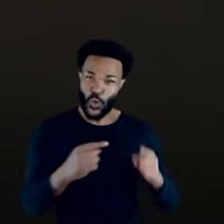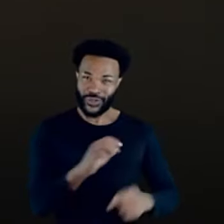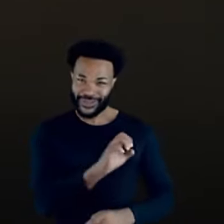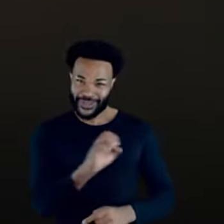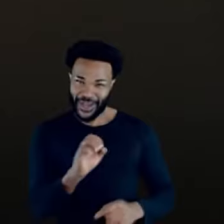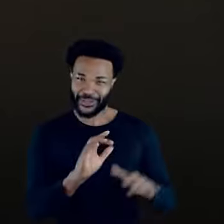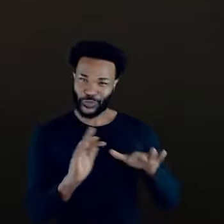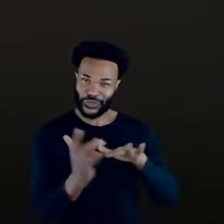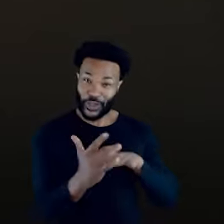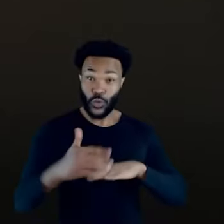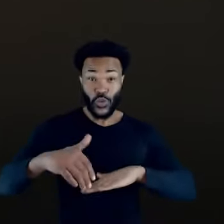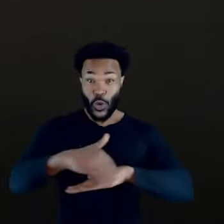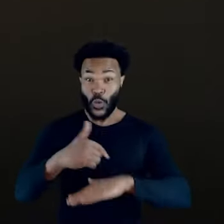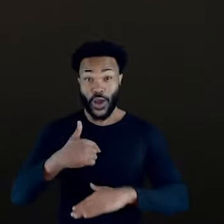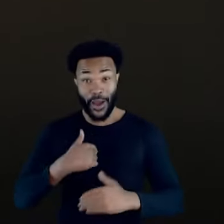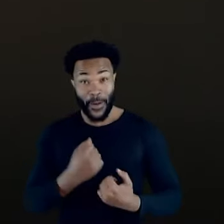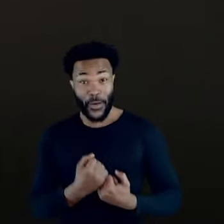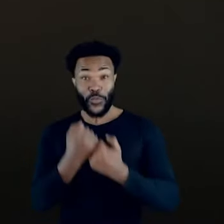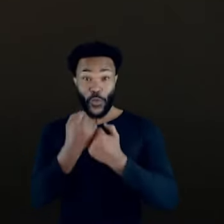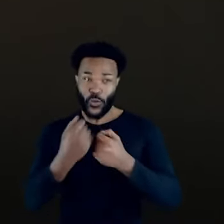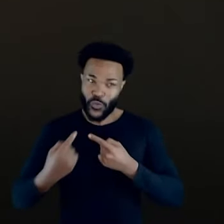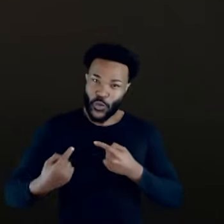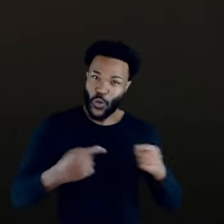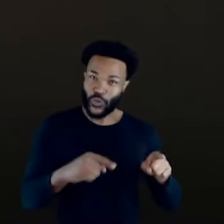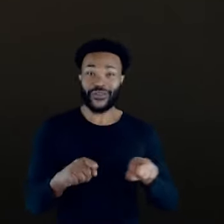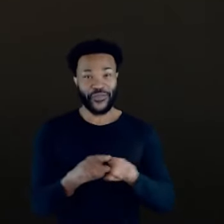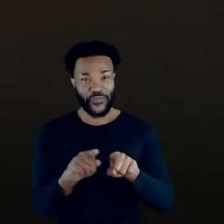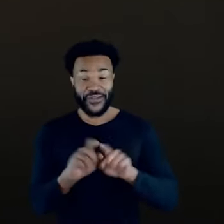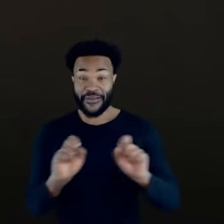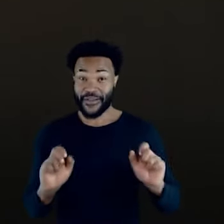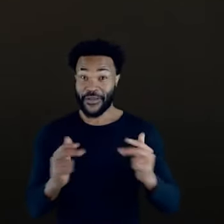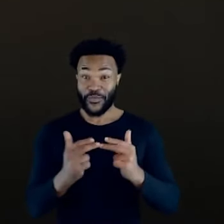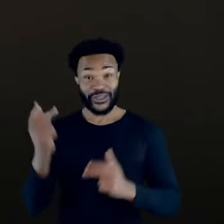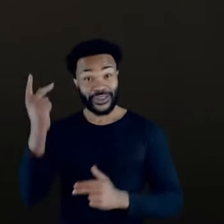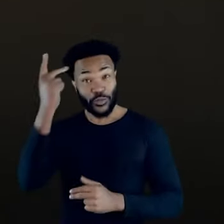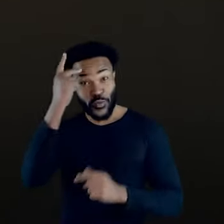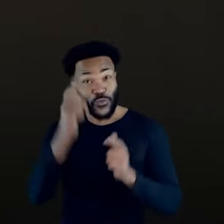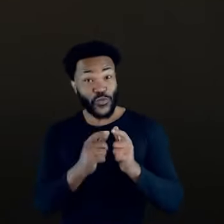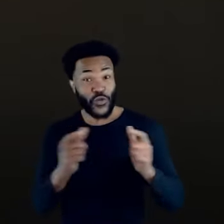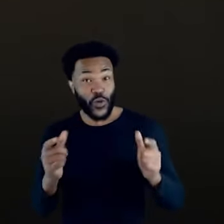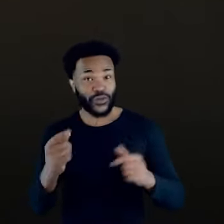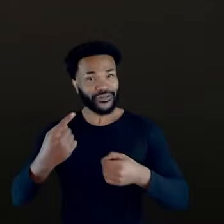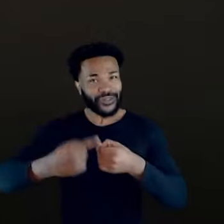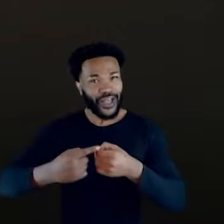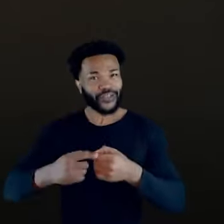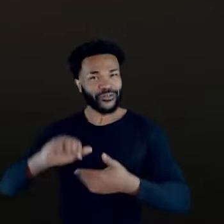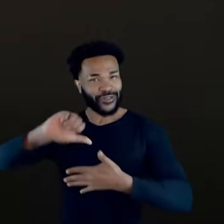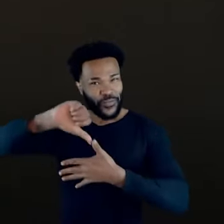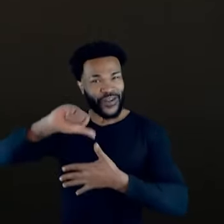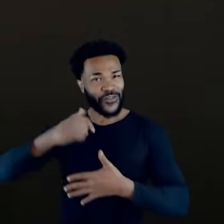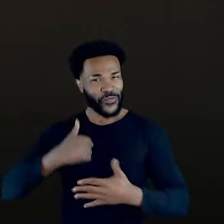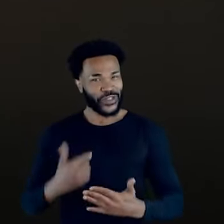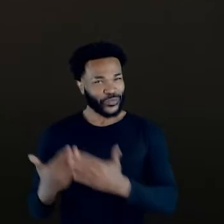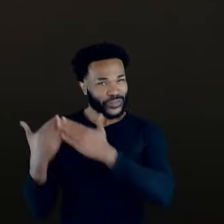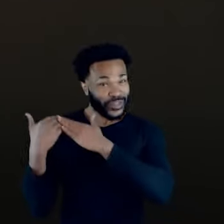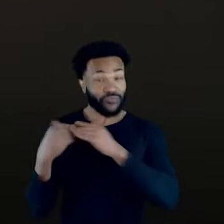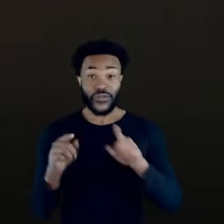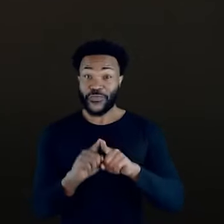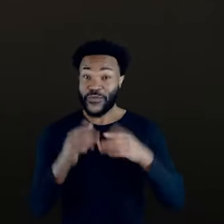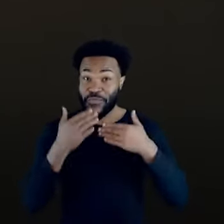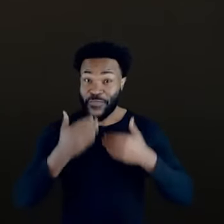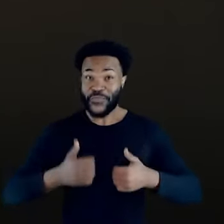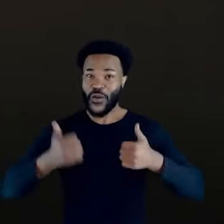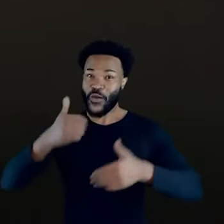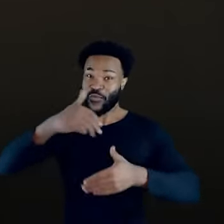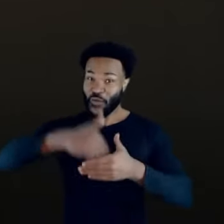esquerda nas redes e na rua. Eu conto com o seu apoio para enfrentar também na Câmara. São Paulo é a maior cidade da América Latina. A minha missão é torná-la também a